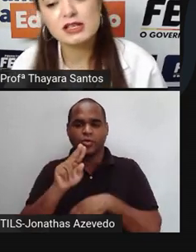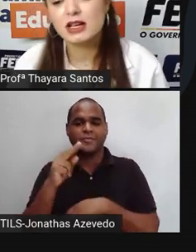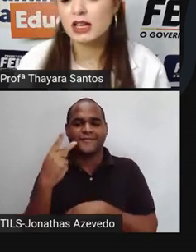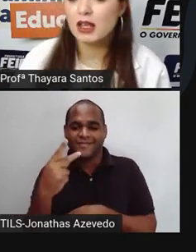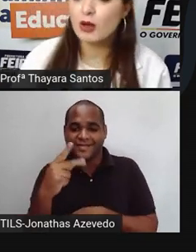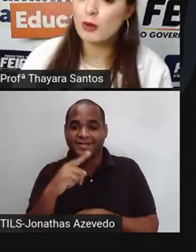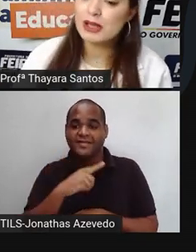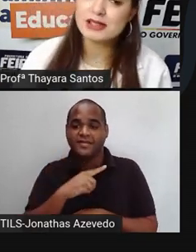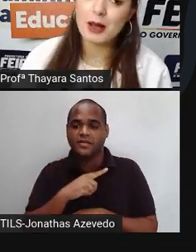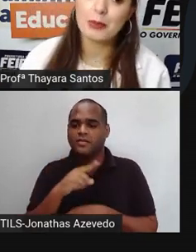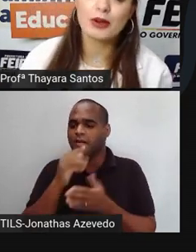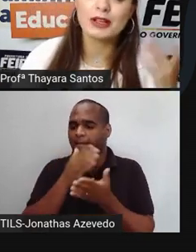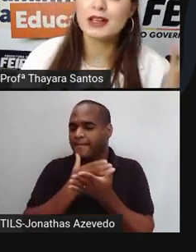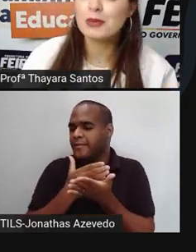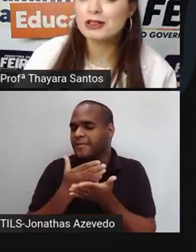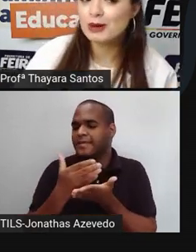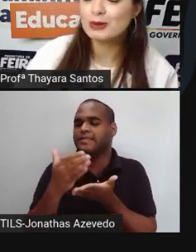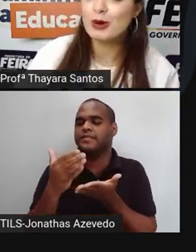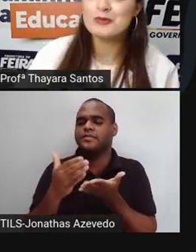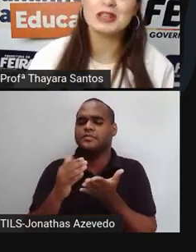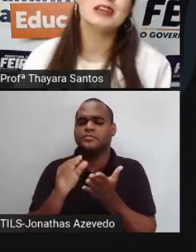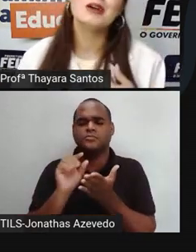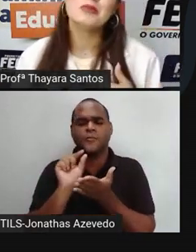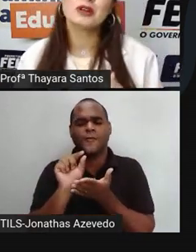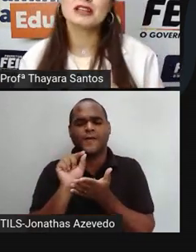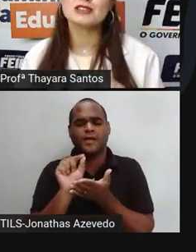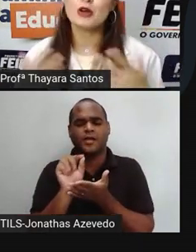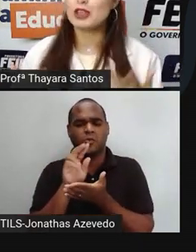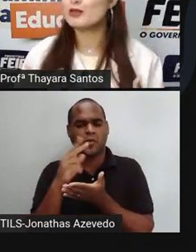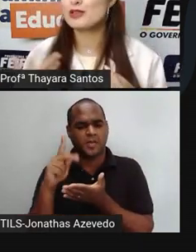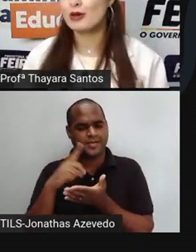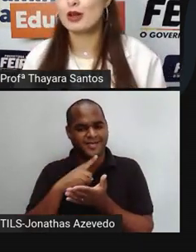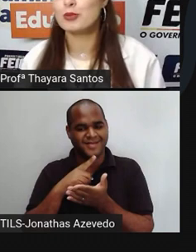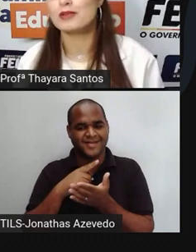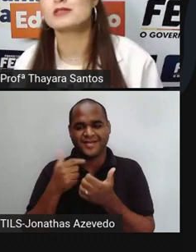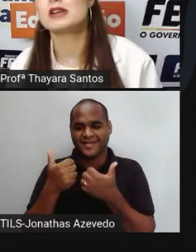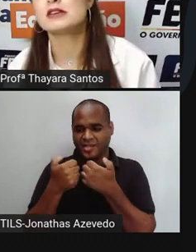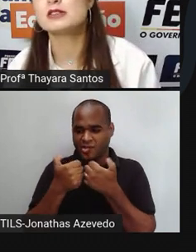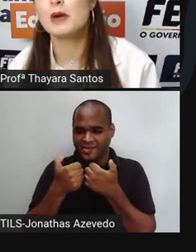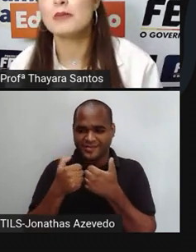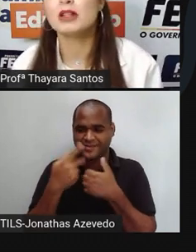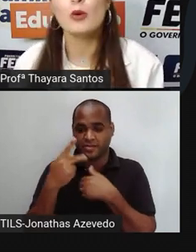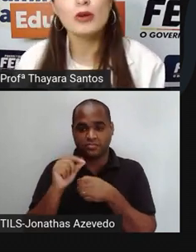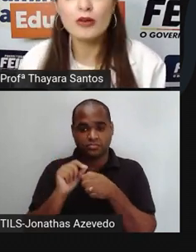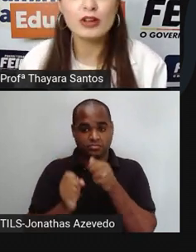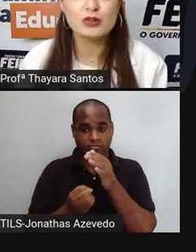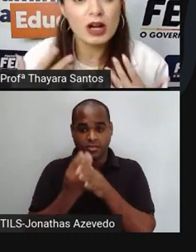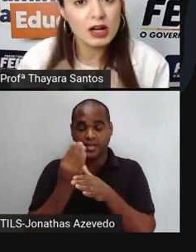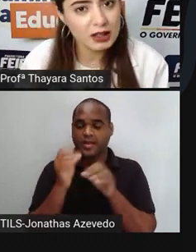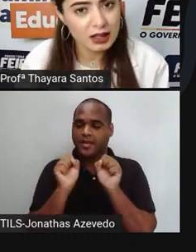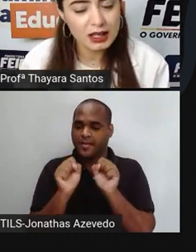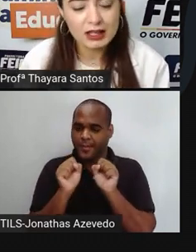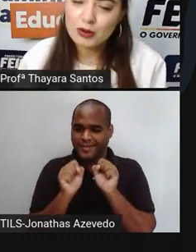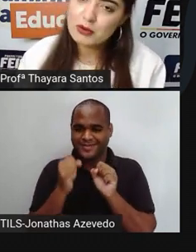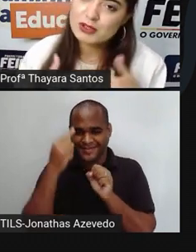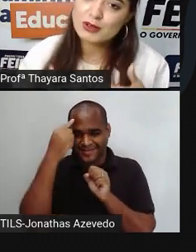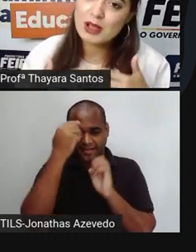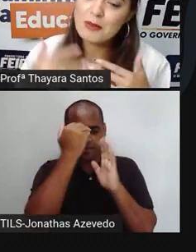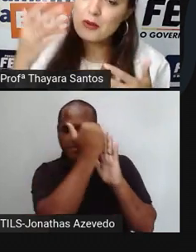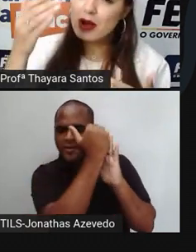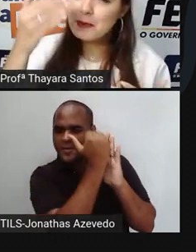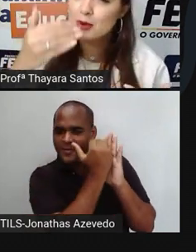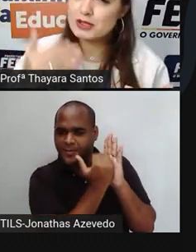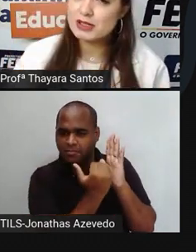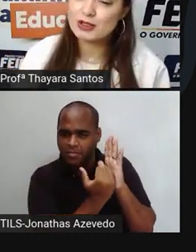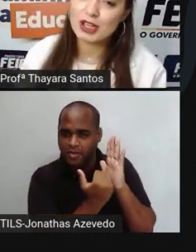vocês, cliquem em começar. Por que tem que botar o nome? Porque esses joguinhos que eu crio para vocês, eles permitem com que eu veja o ranking. Então, eu consigo